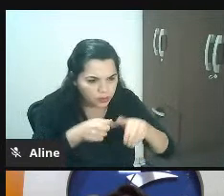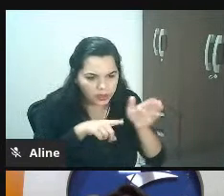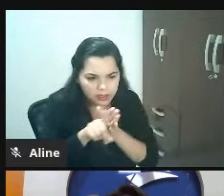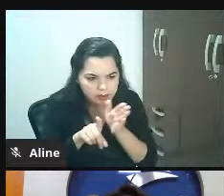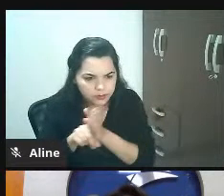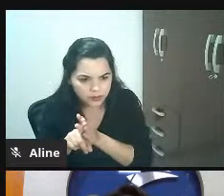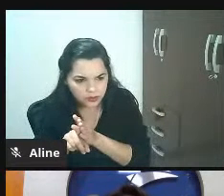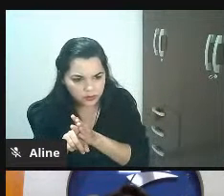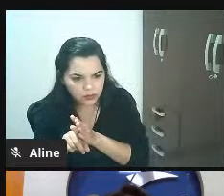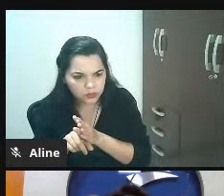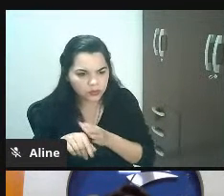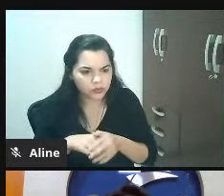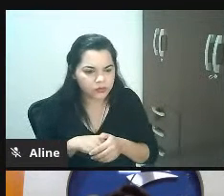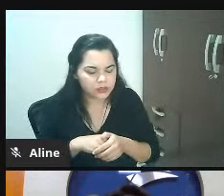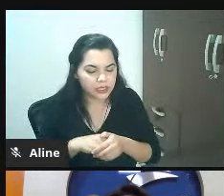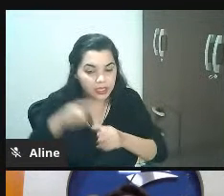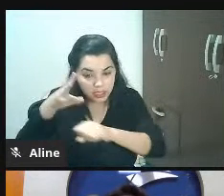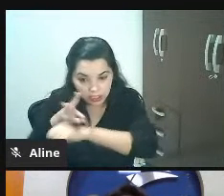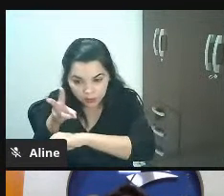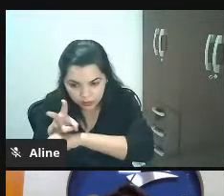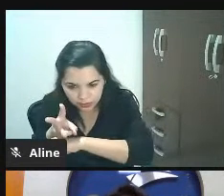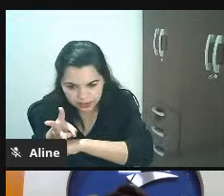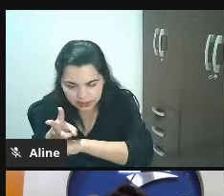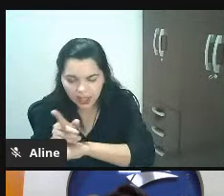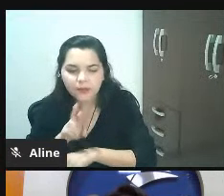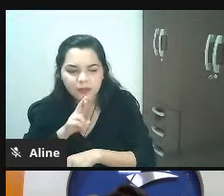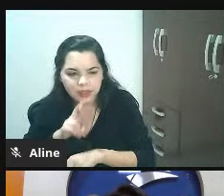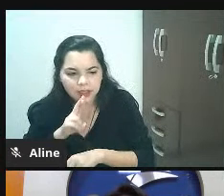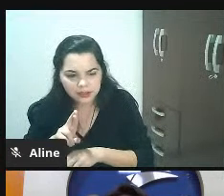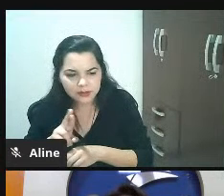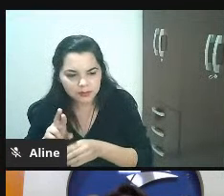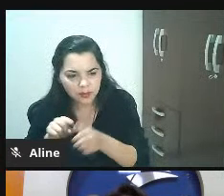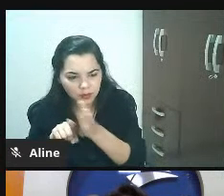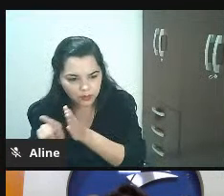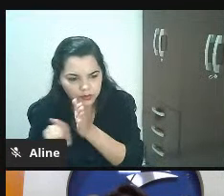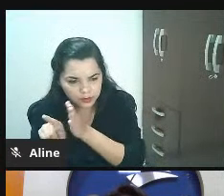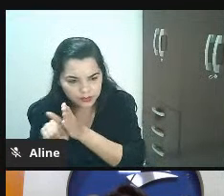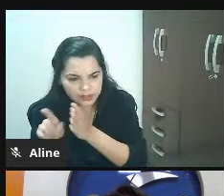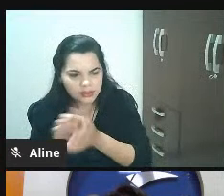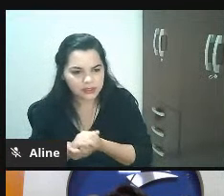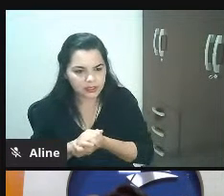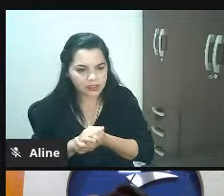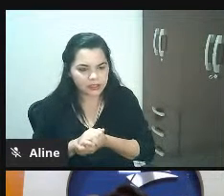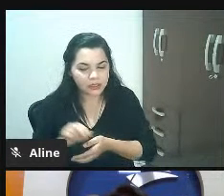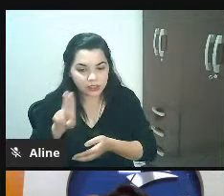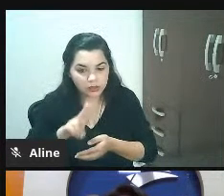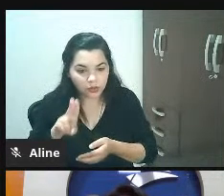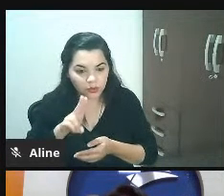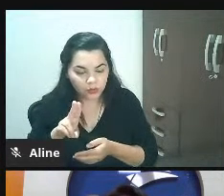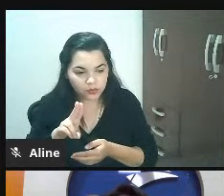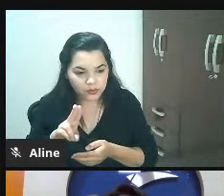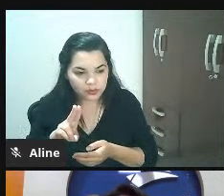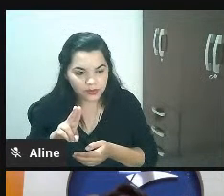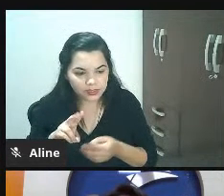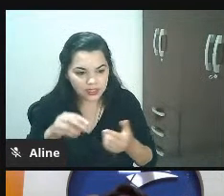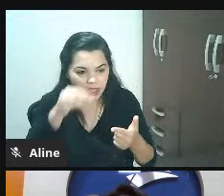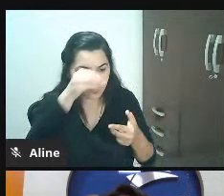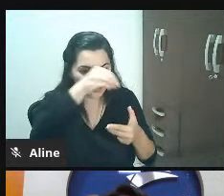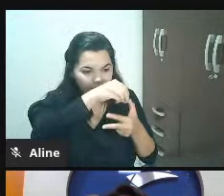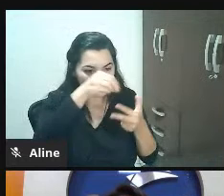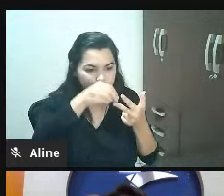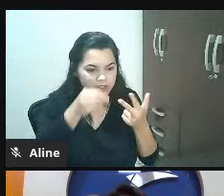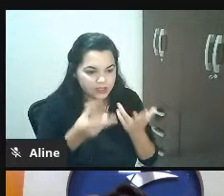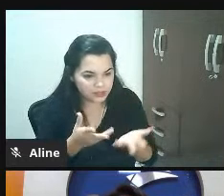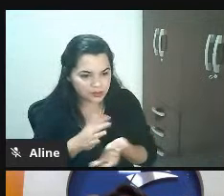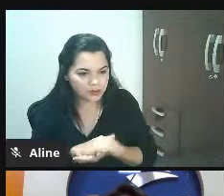aí responde essa pesquisa para a gente usa os stories do Instagram e do Facebook você pode pegar o stories e falar oi